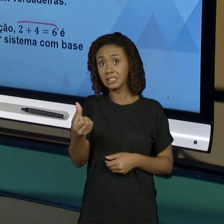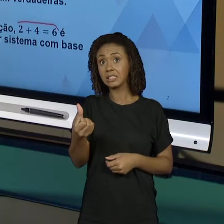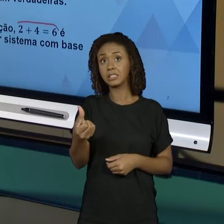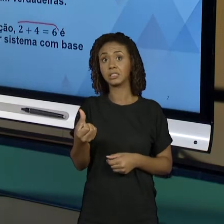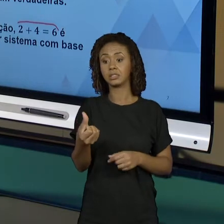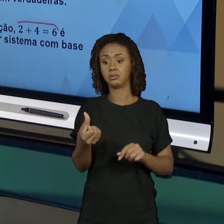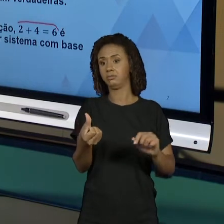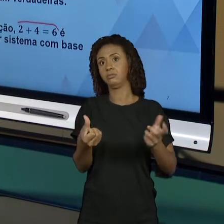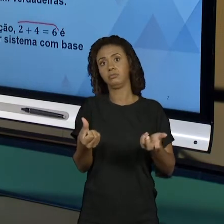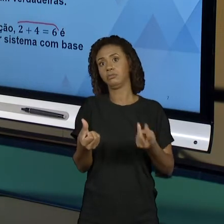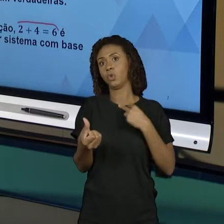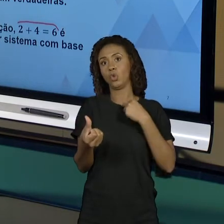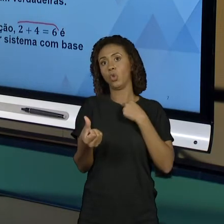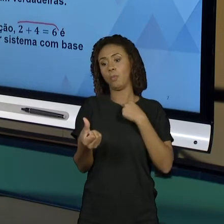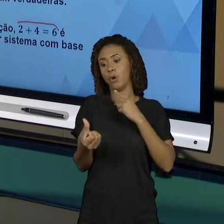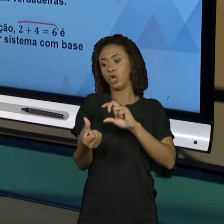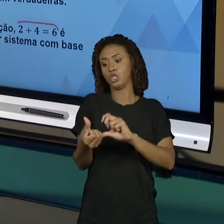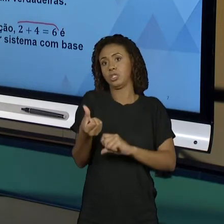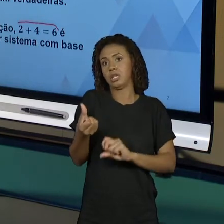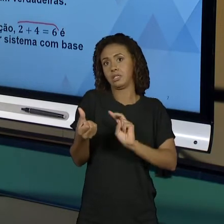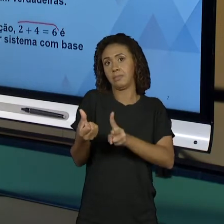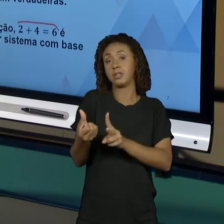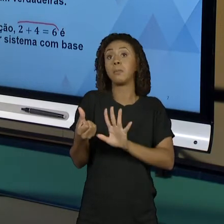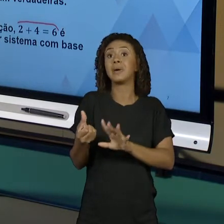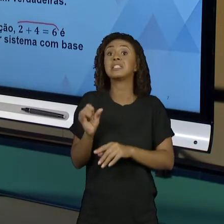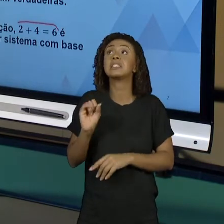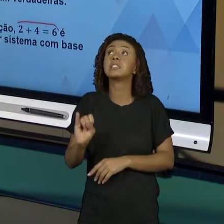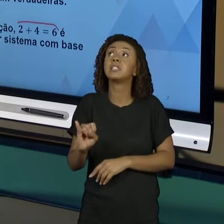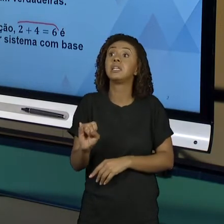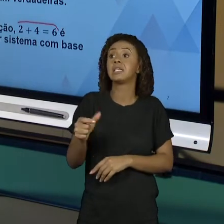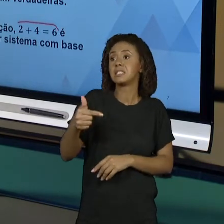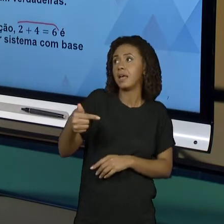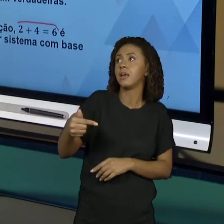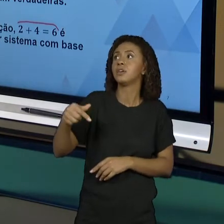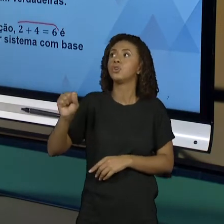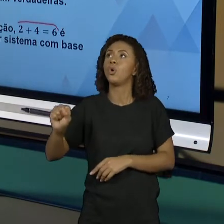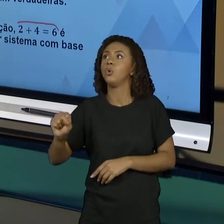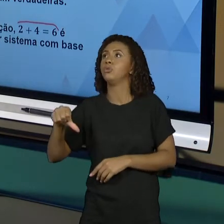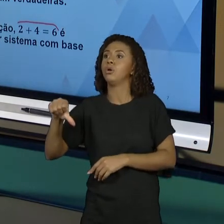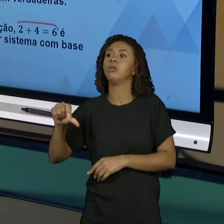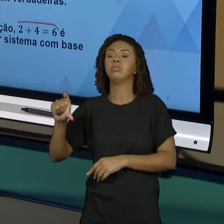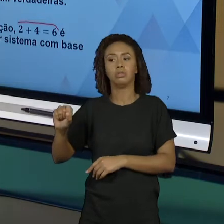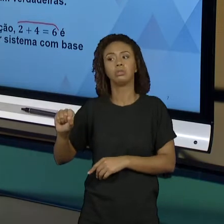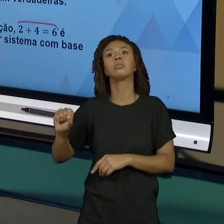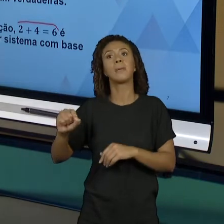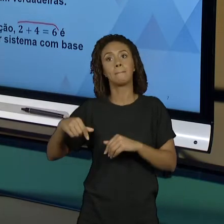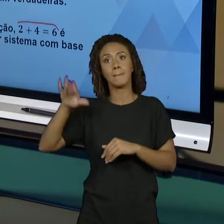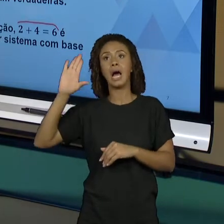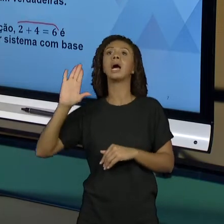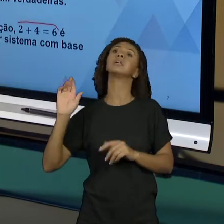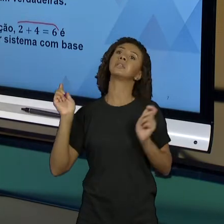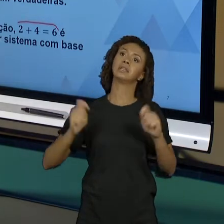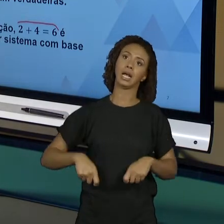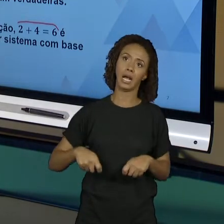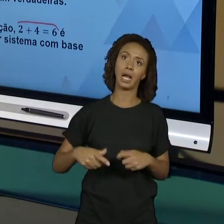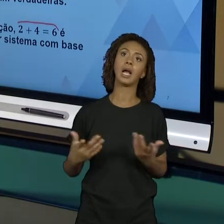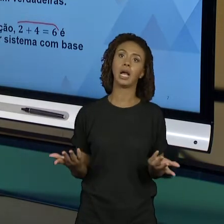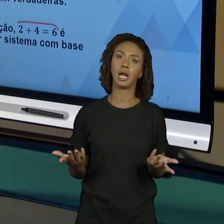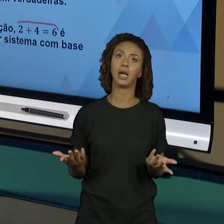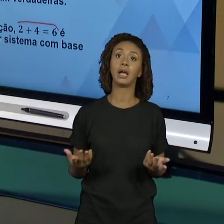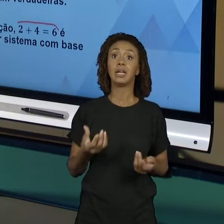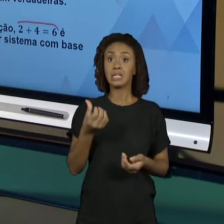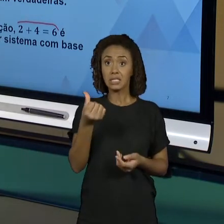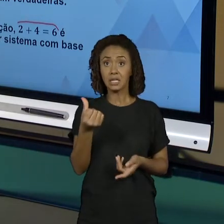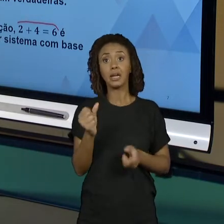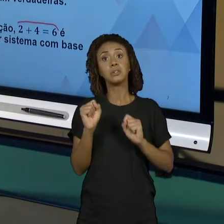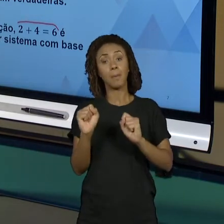aparecer o número 6. Mas, se eu tiver uma base 7, 8, 9, 10, e assim por diante, quando eu pegar 2 mais 4 vai dar 6, 6 pode